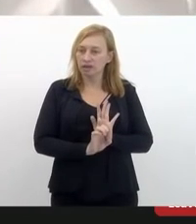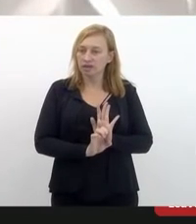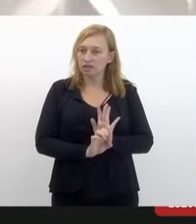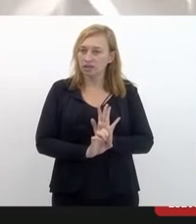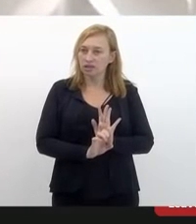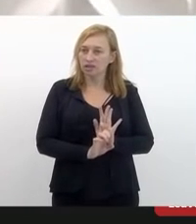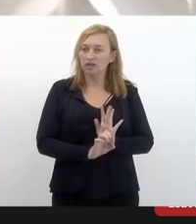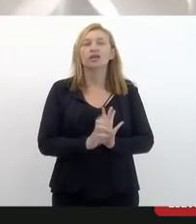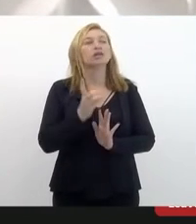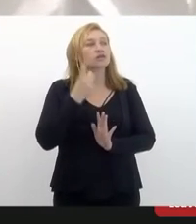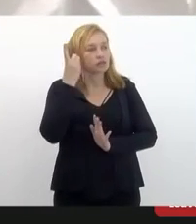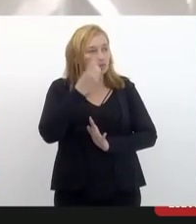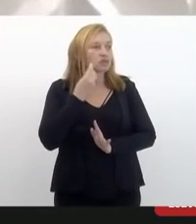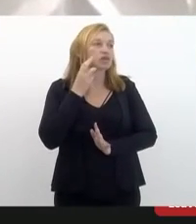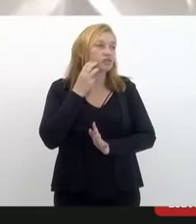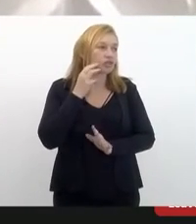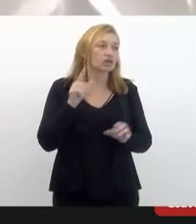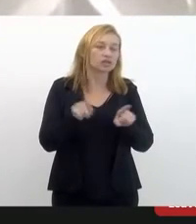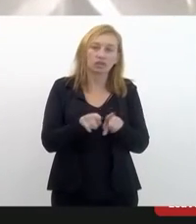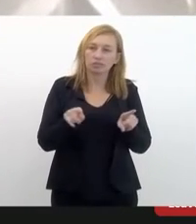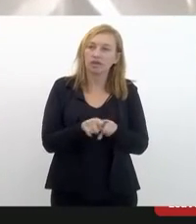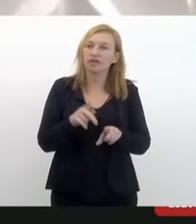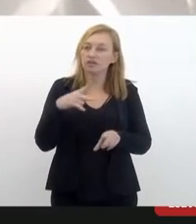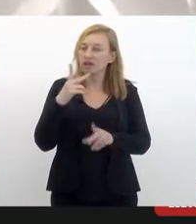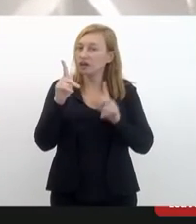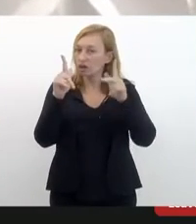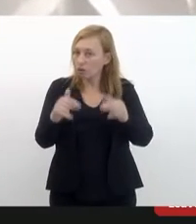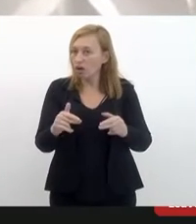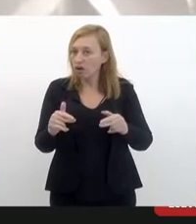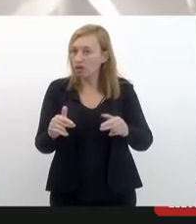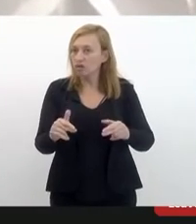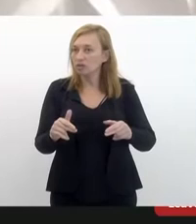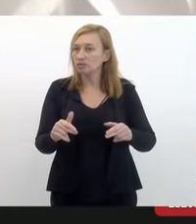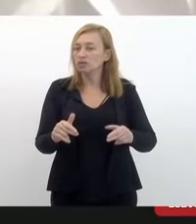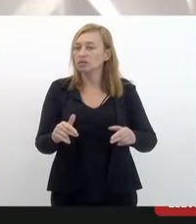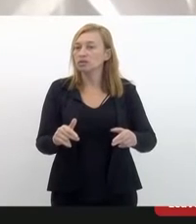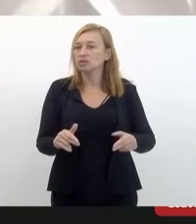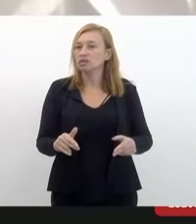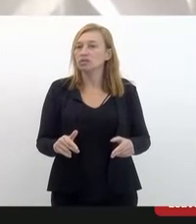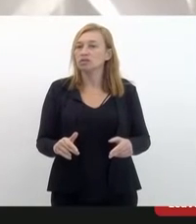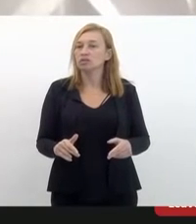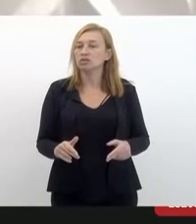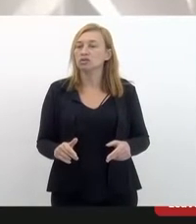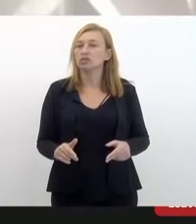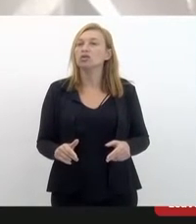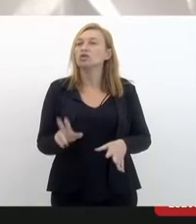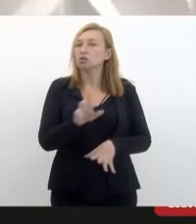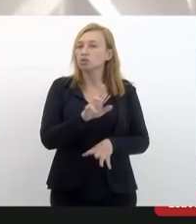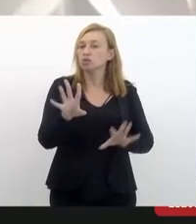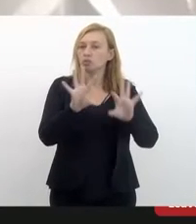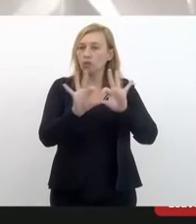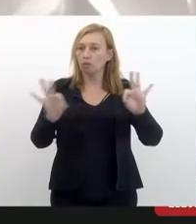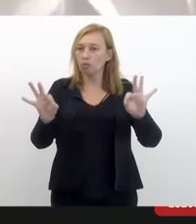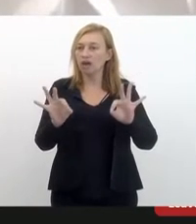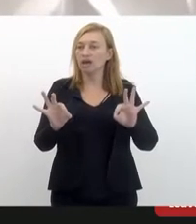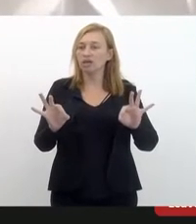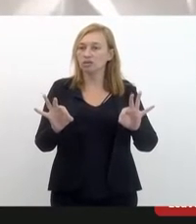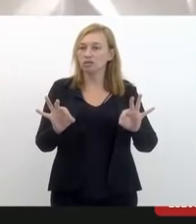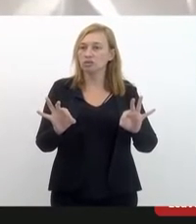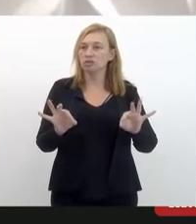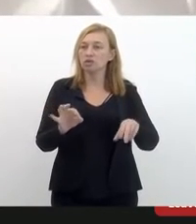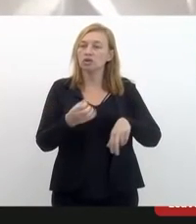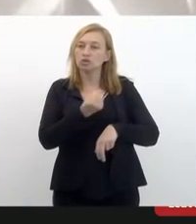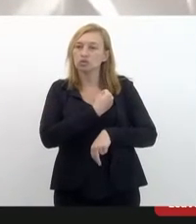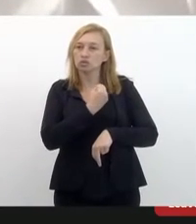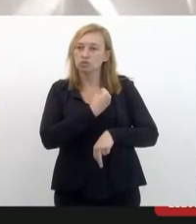emenda também do deputado Valdeck fala exatamente a mesma coisa, devendo constar o nome completo do paciente, numeração